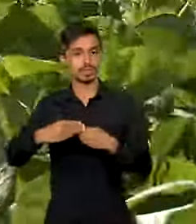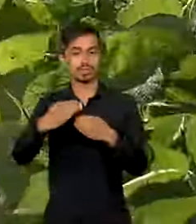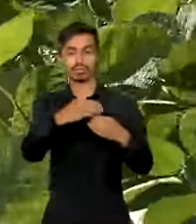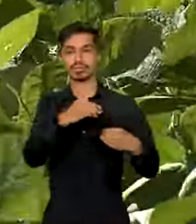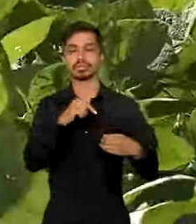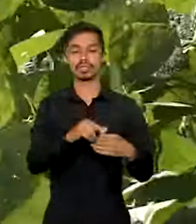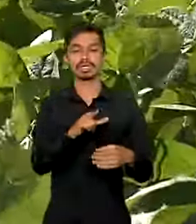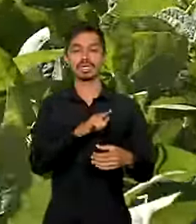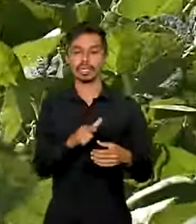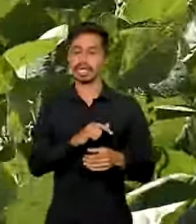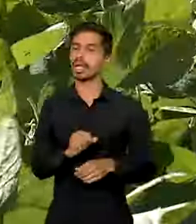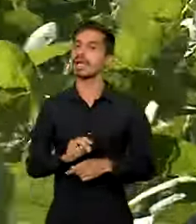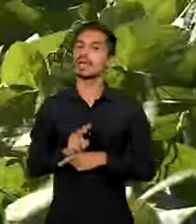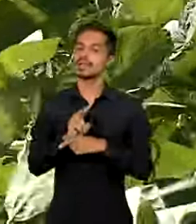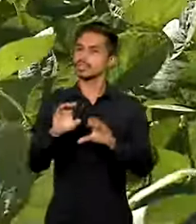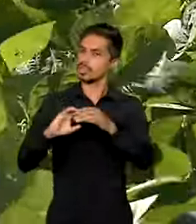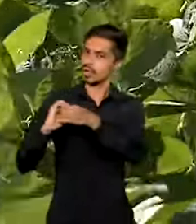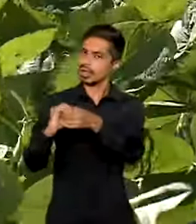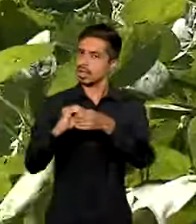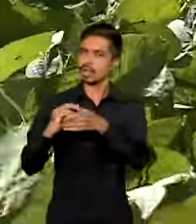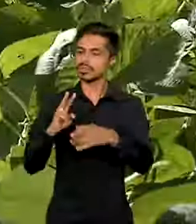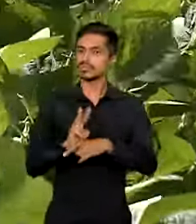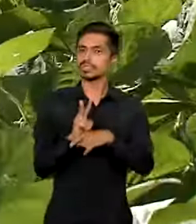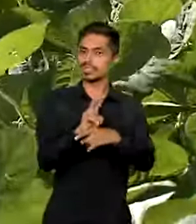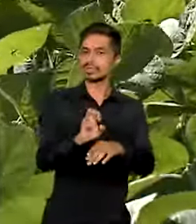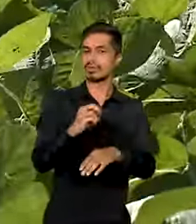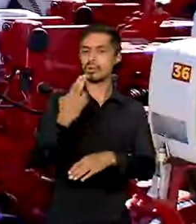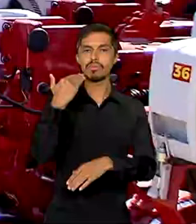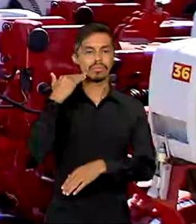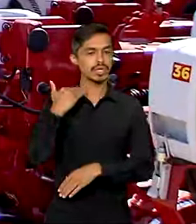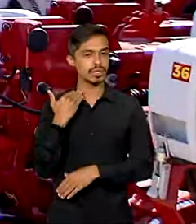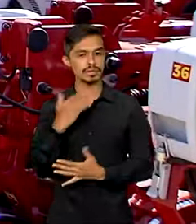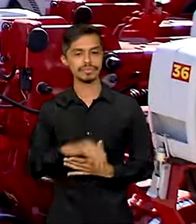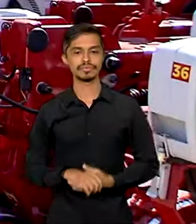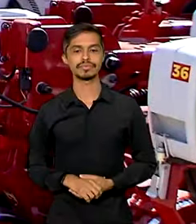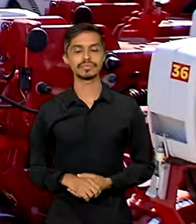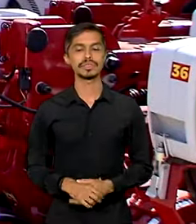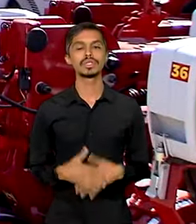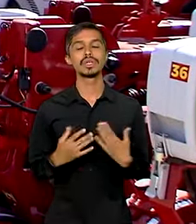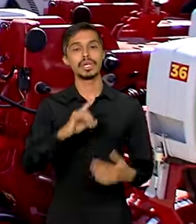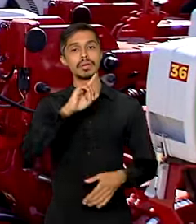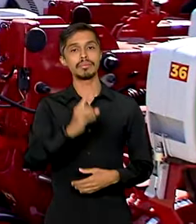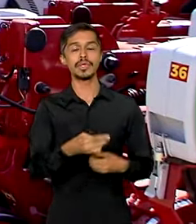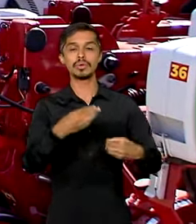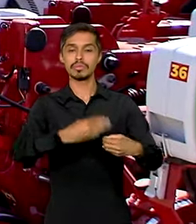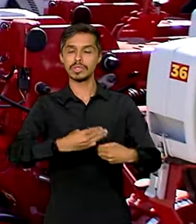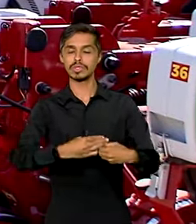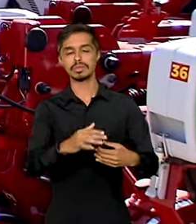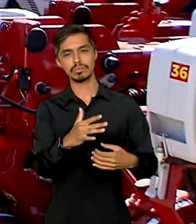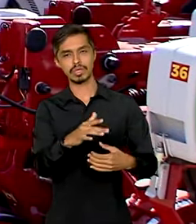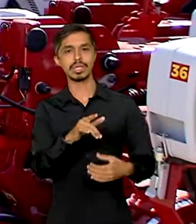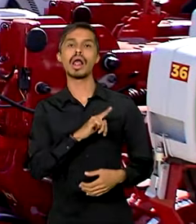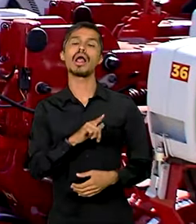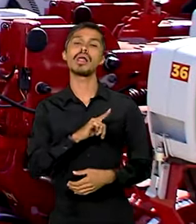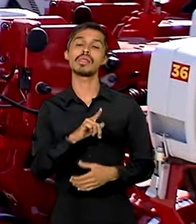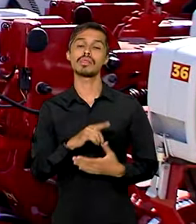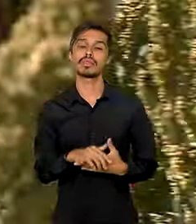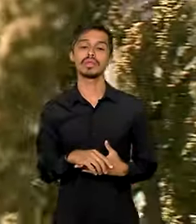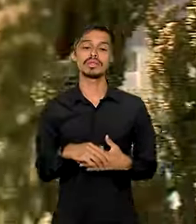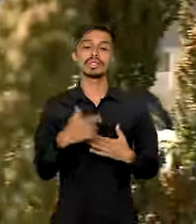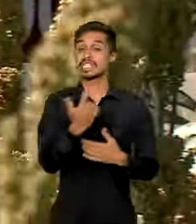atendimento de cooperativas de crédito ou bancária. E em cerca de mil municípios não existe